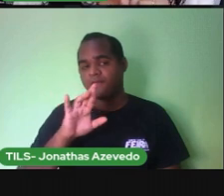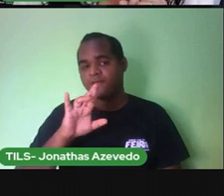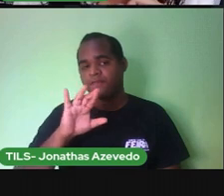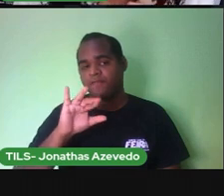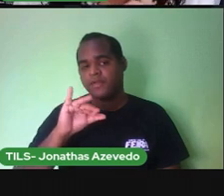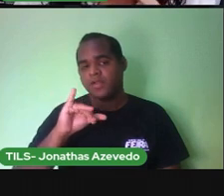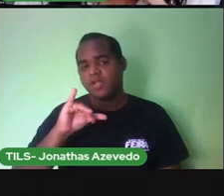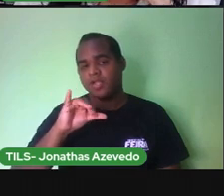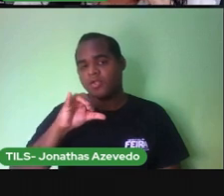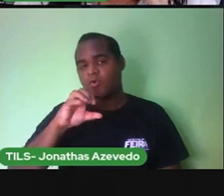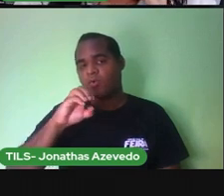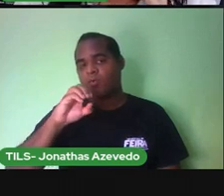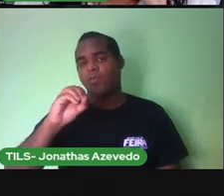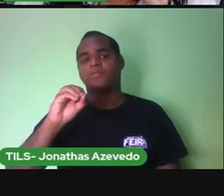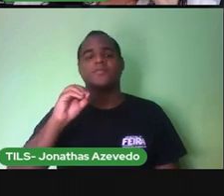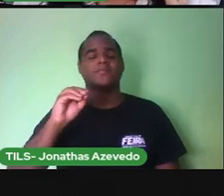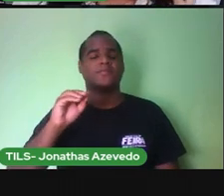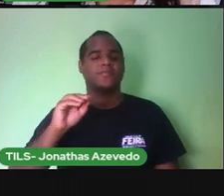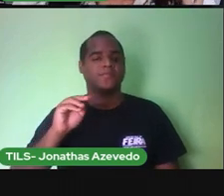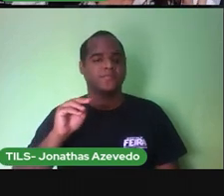Frio